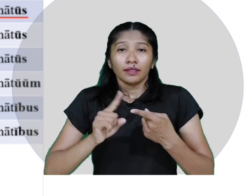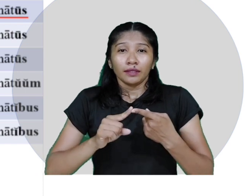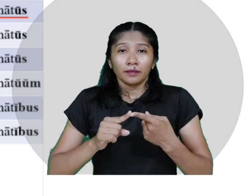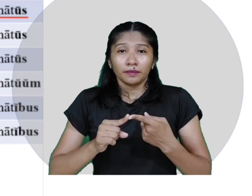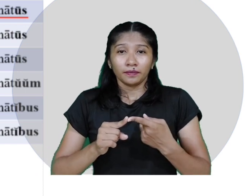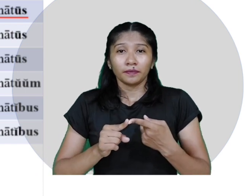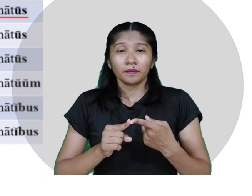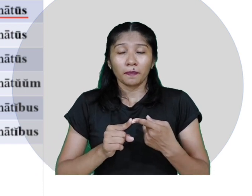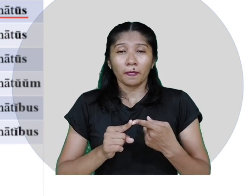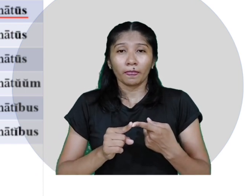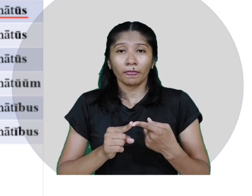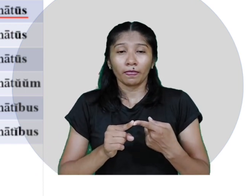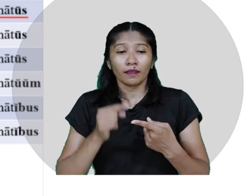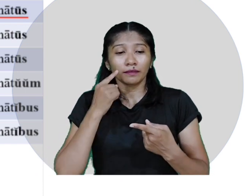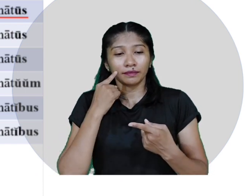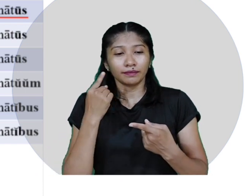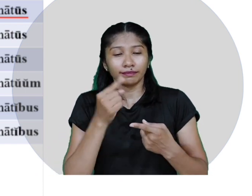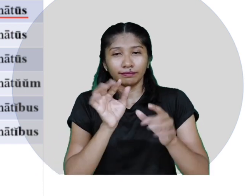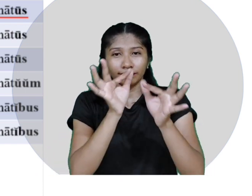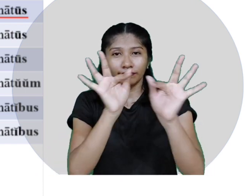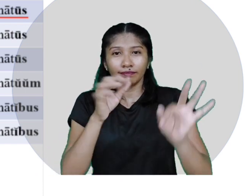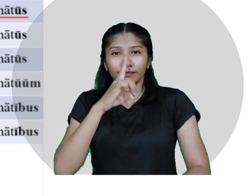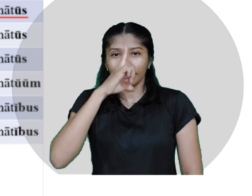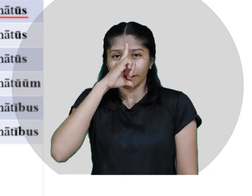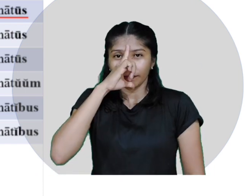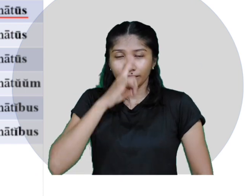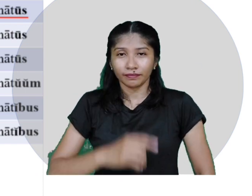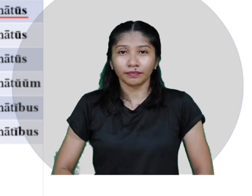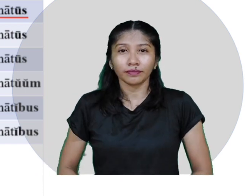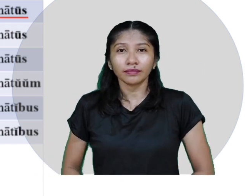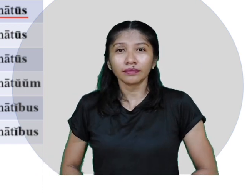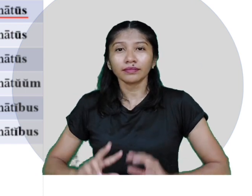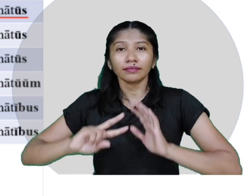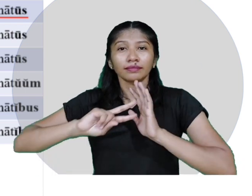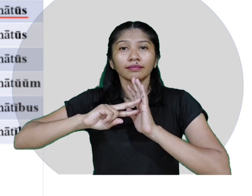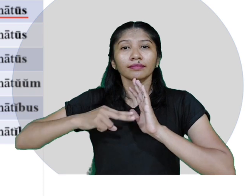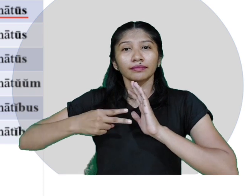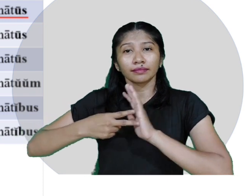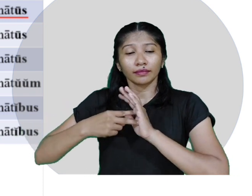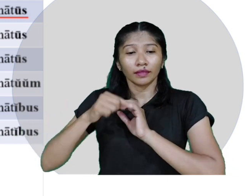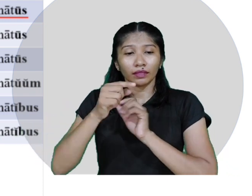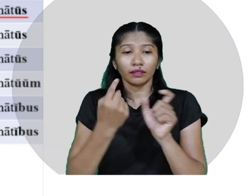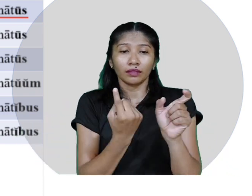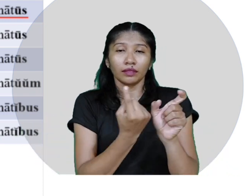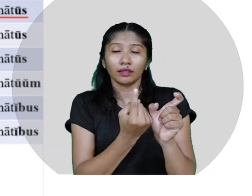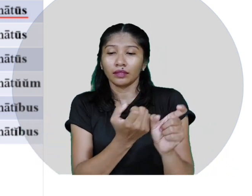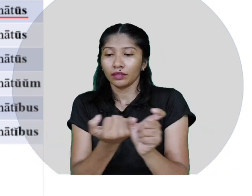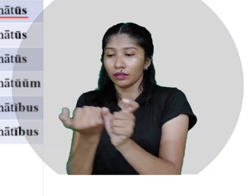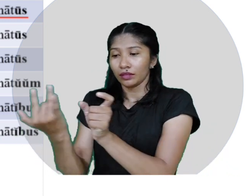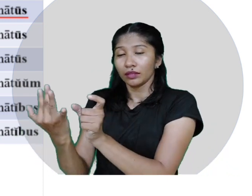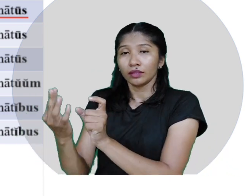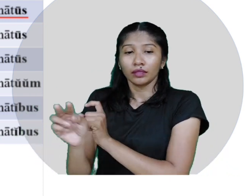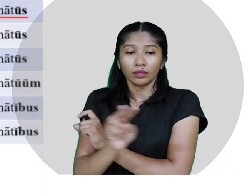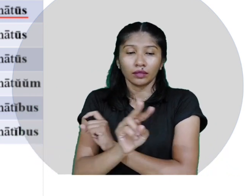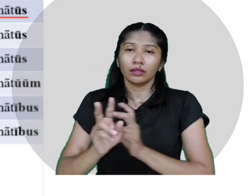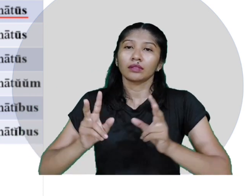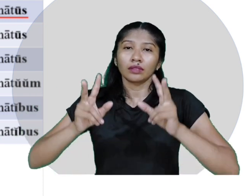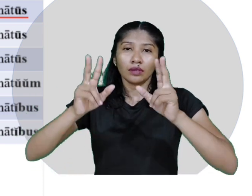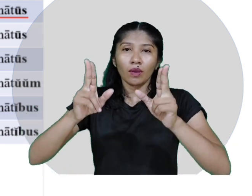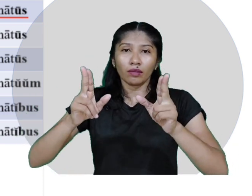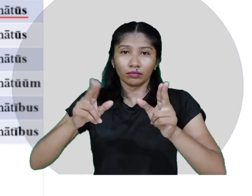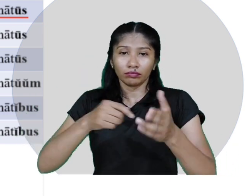sunt. Ou seja, tanto no singular quanto no plural se escrevem da mesma forma. Como é que eu sei